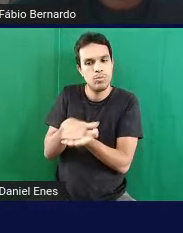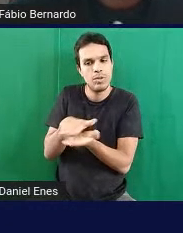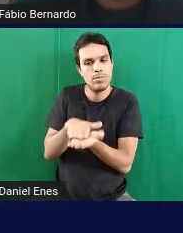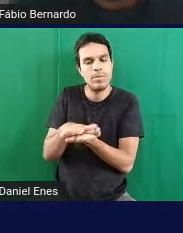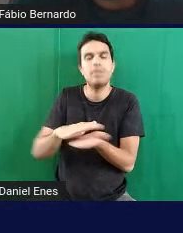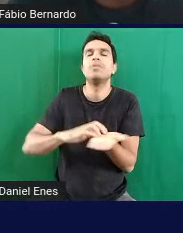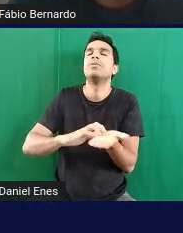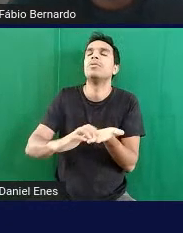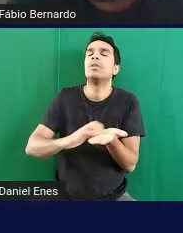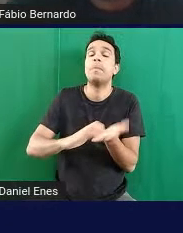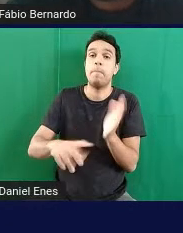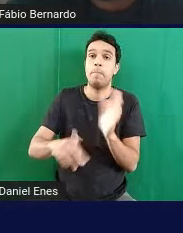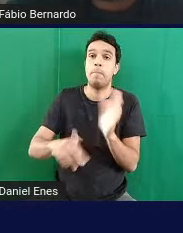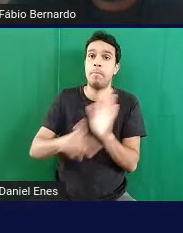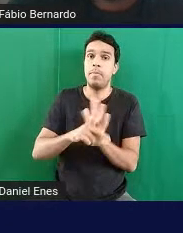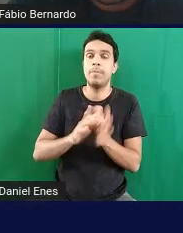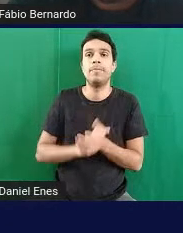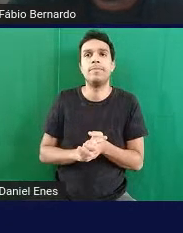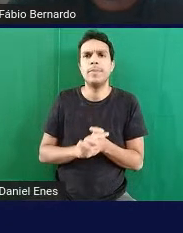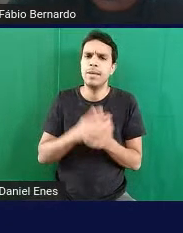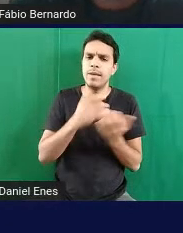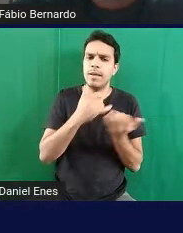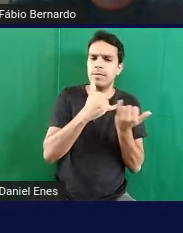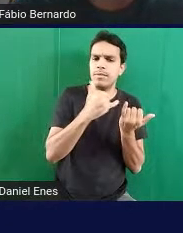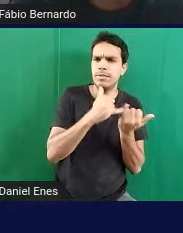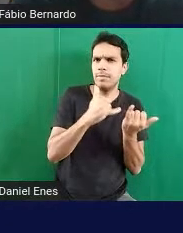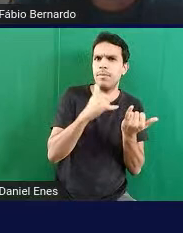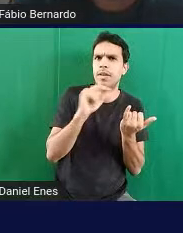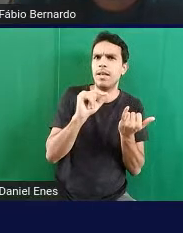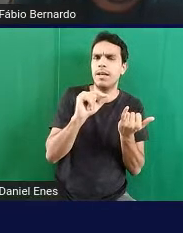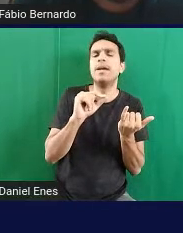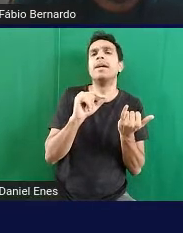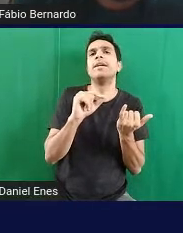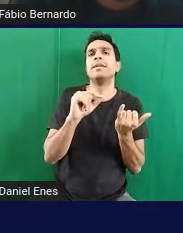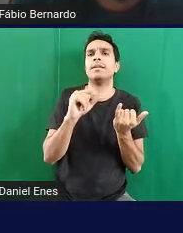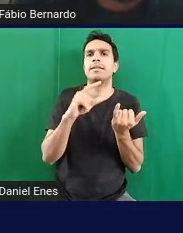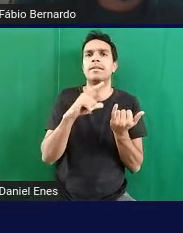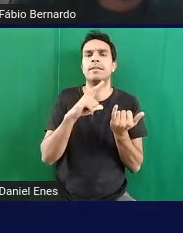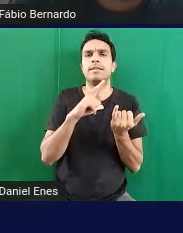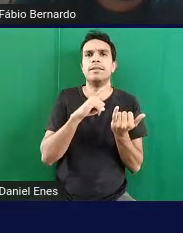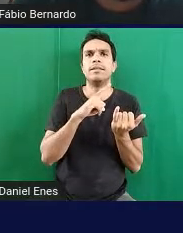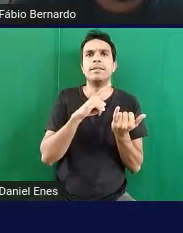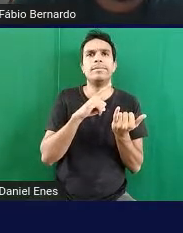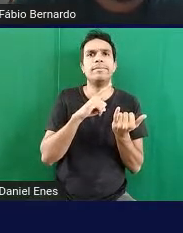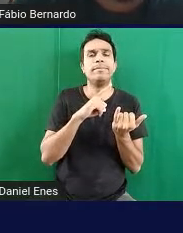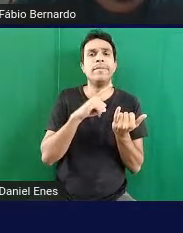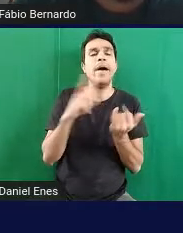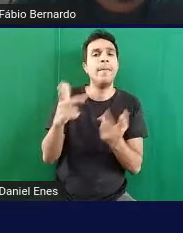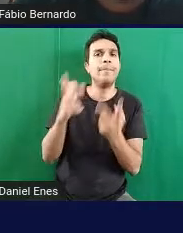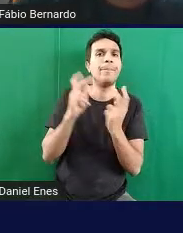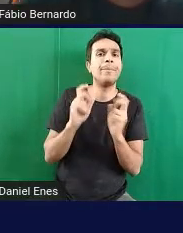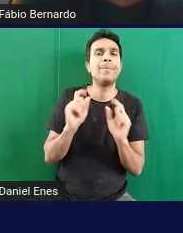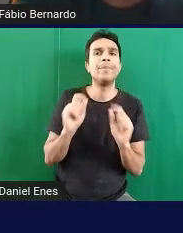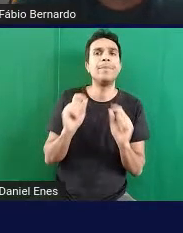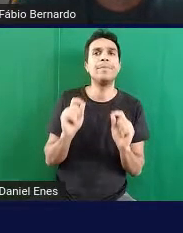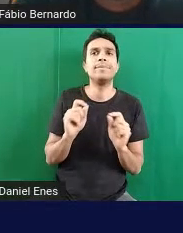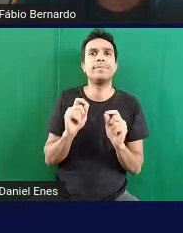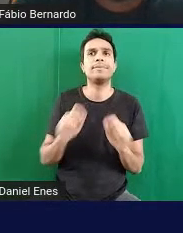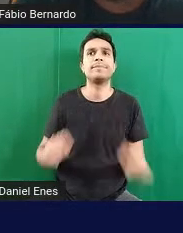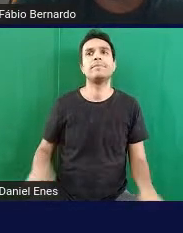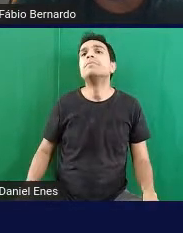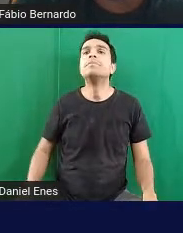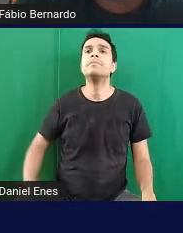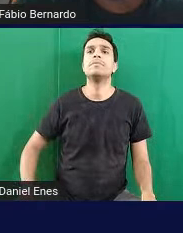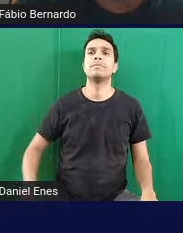percebe que fica muito parecido com aquilo que a gente tem em tinta né repara que tem as suas